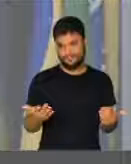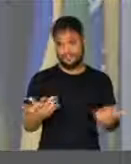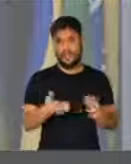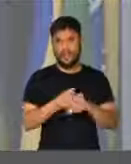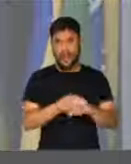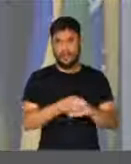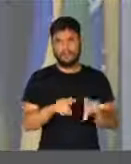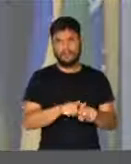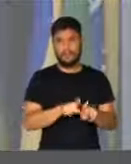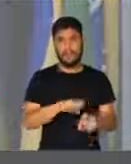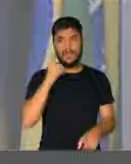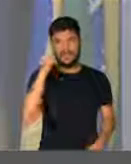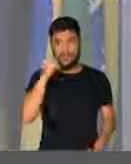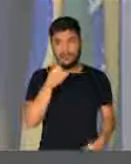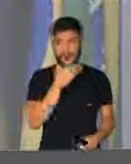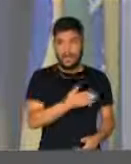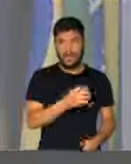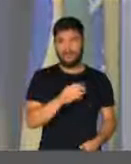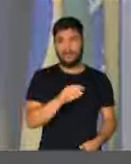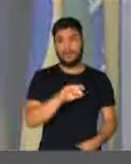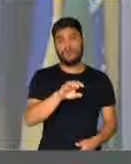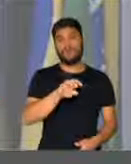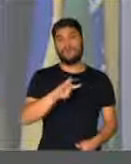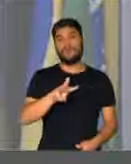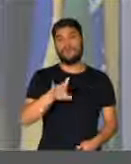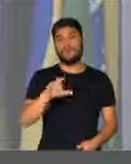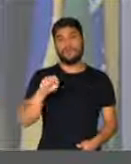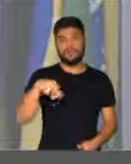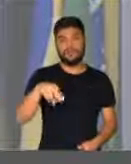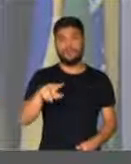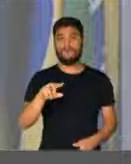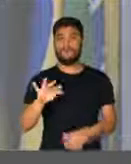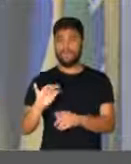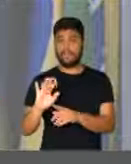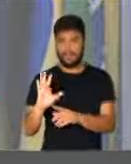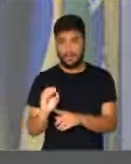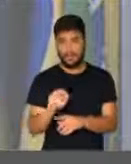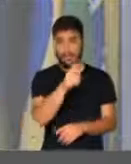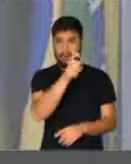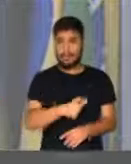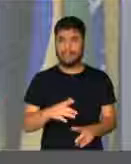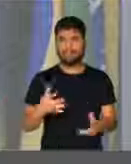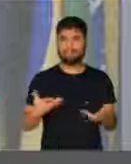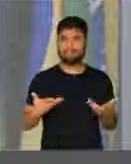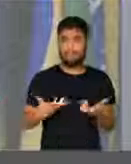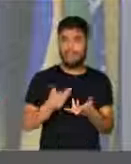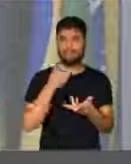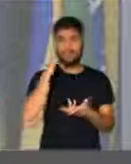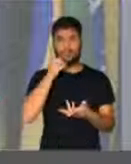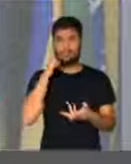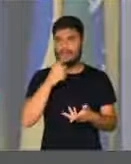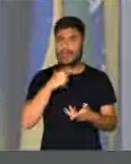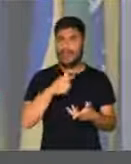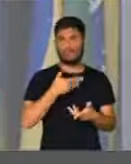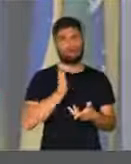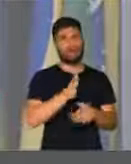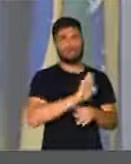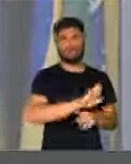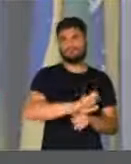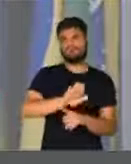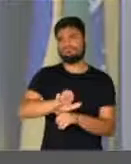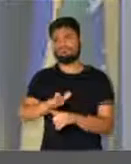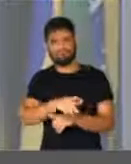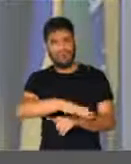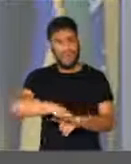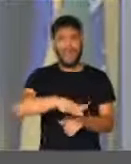com muita alegria, o nosso querido deputado Wilson Filho, ele que foi um brilhante deputado dessa casa, com grandes contribuições, não só para a